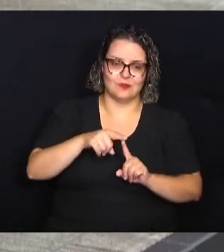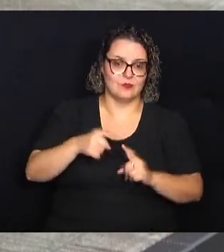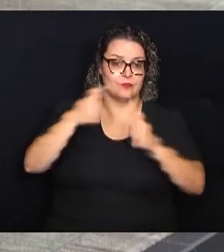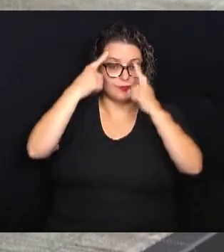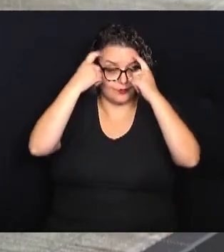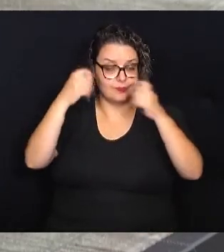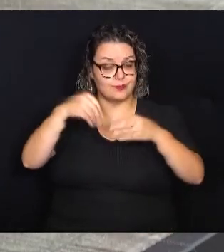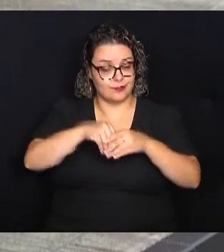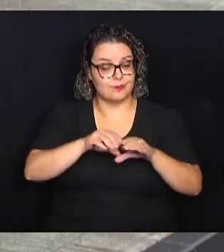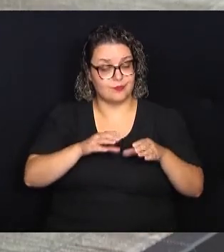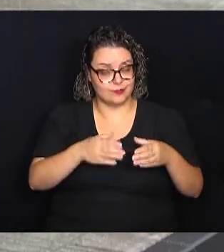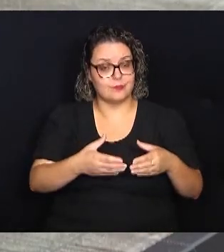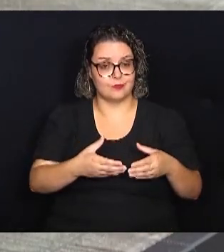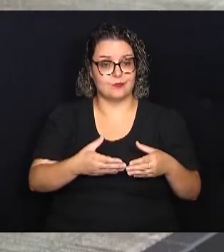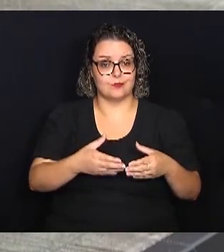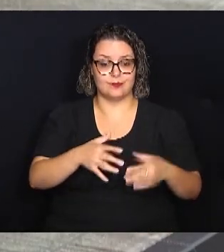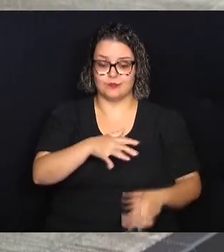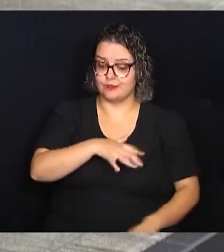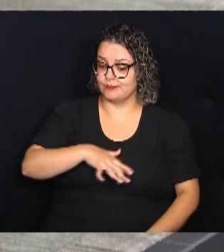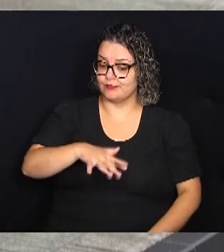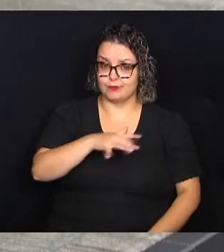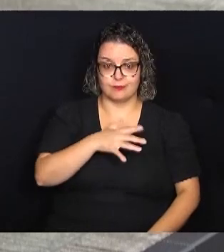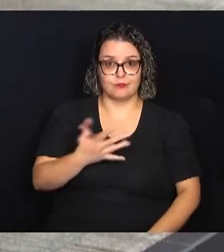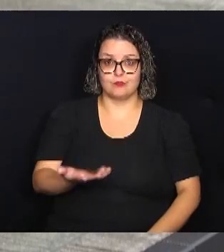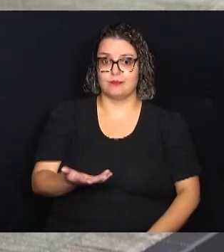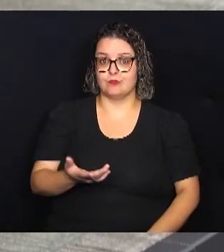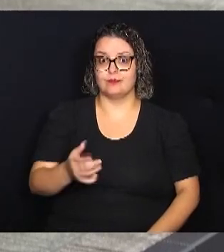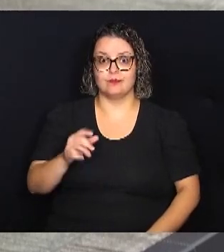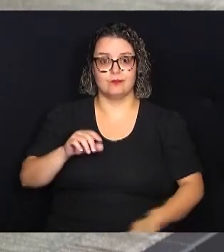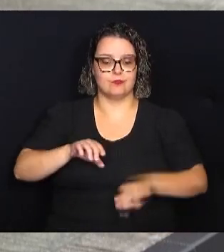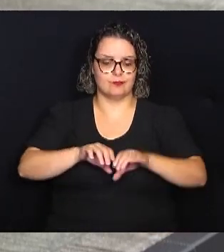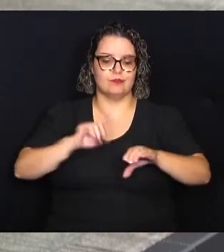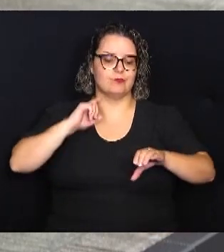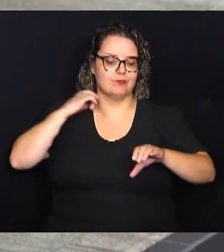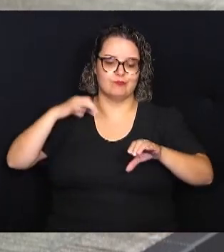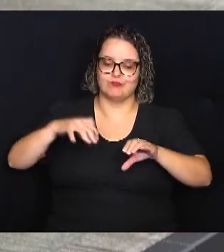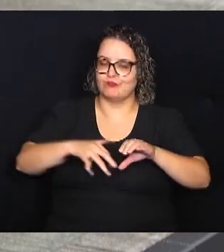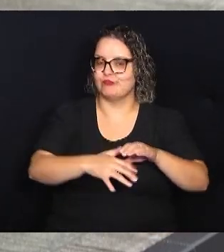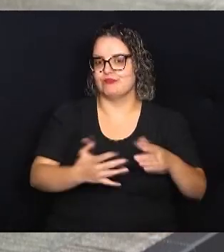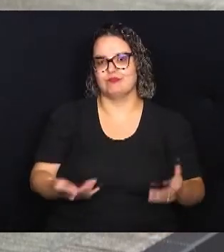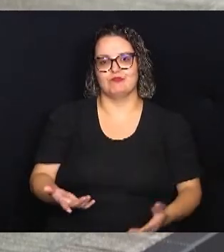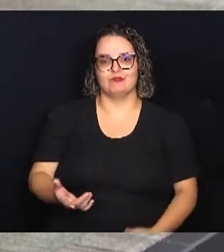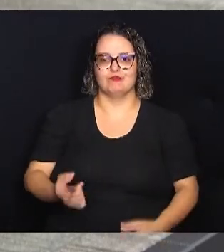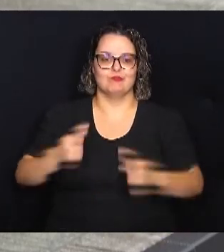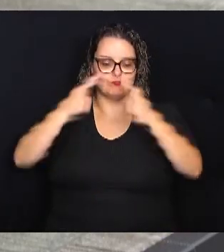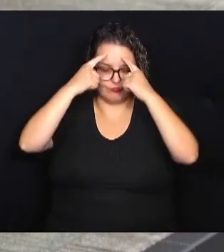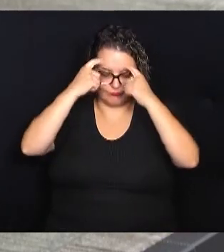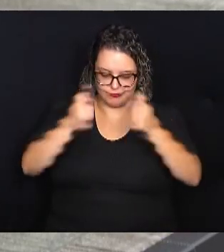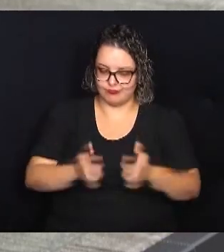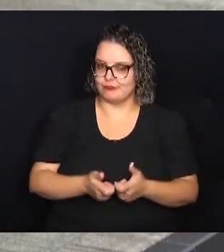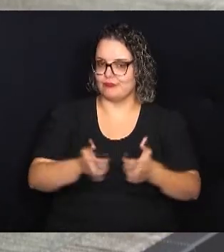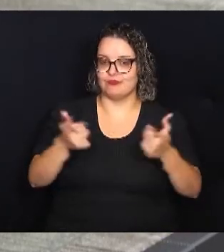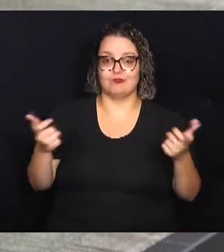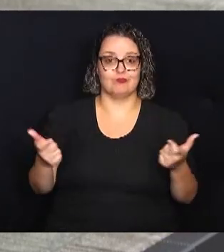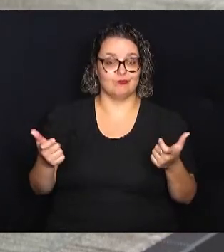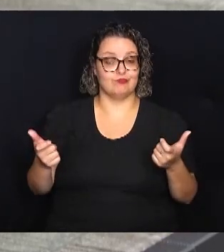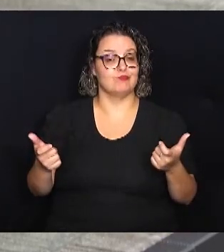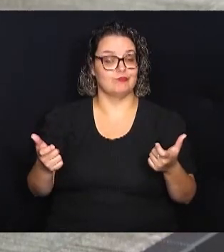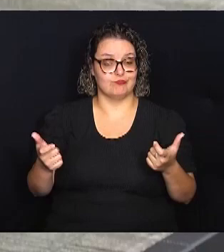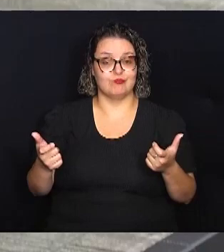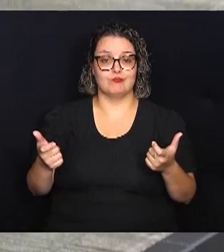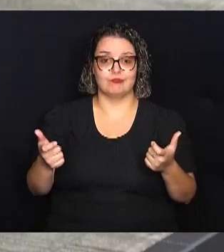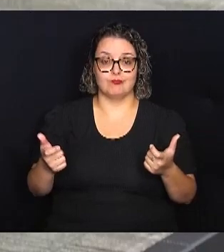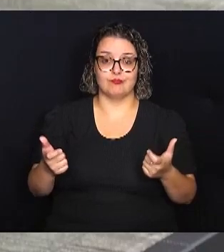comunidade, numa das regiões ainda que escorre esgoto a céu aberto, onde temos um nível de violência muito exacerbado, e o